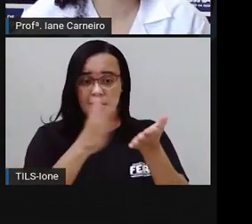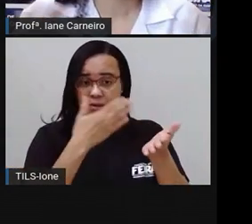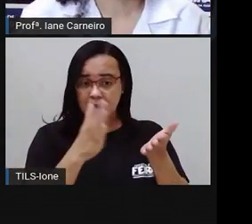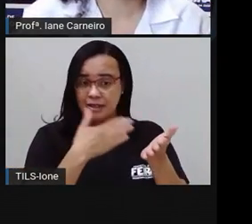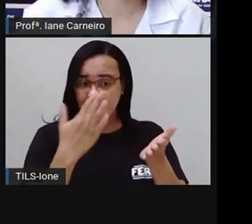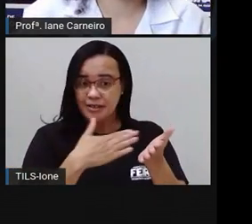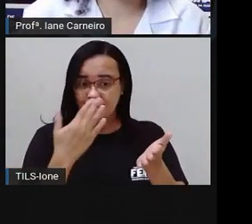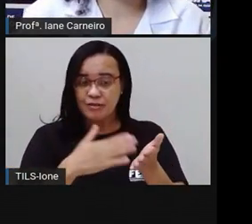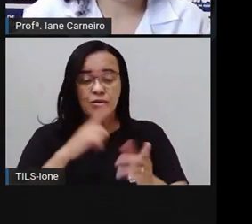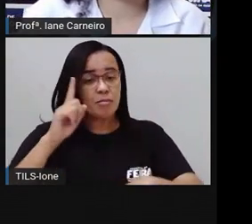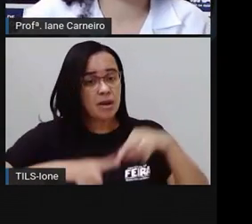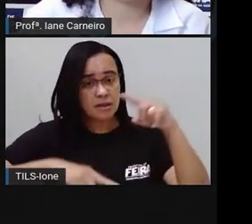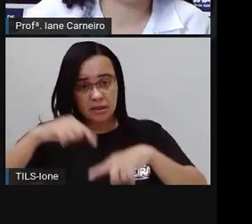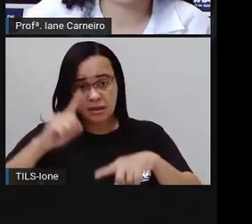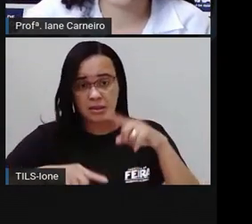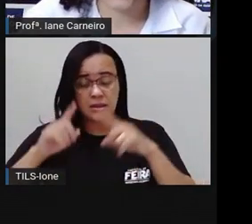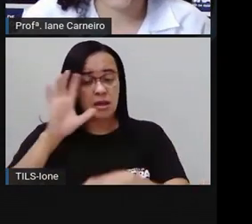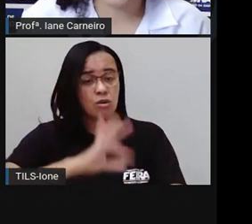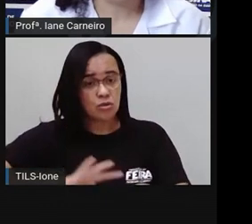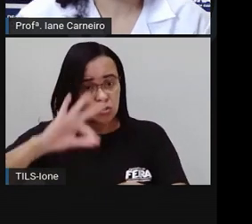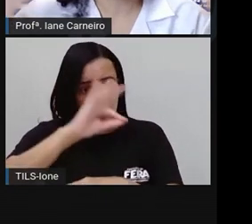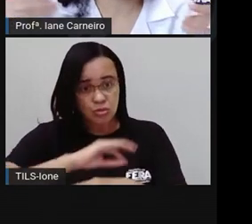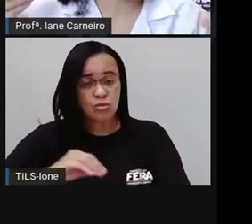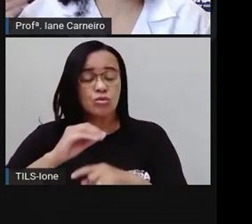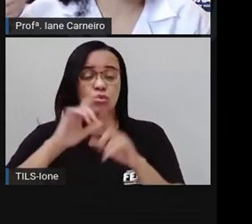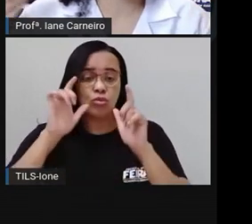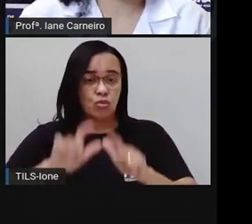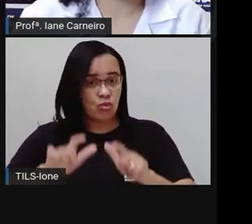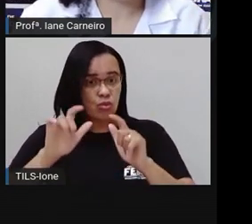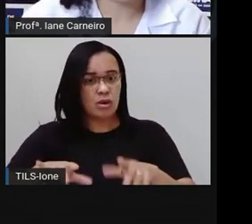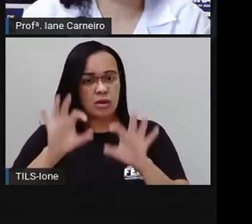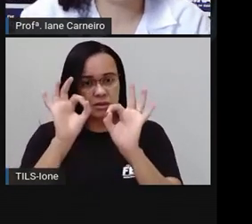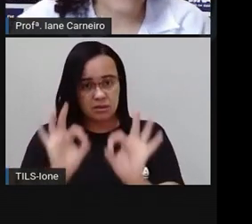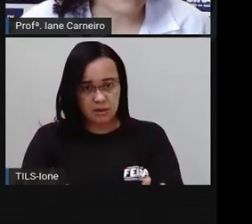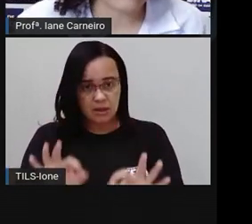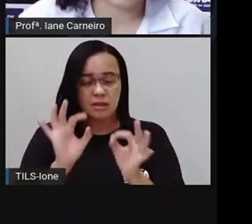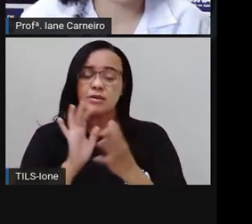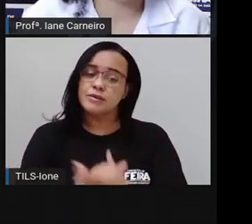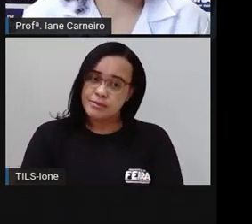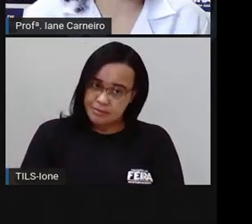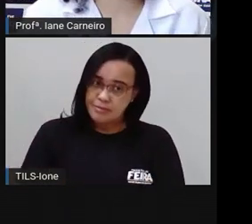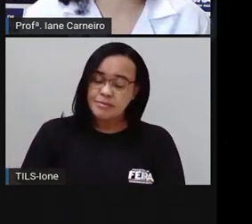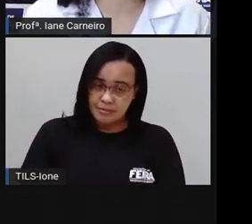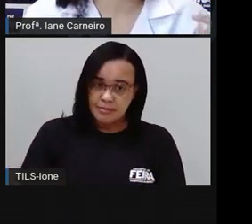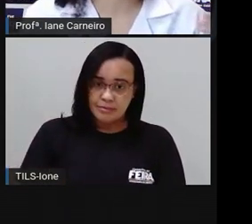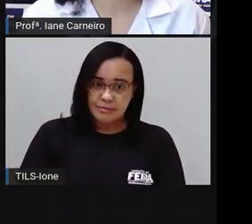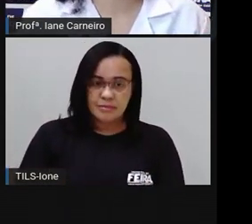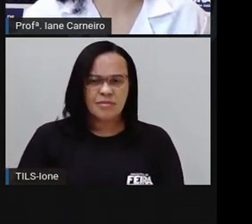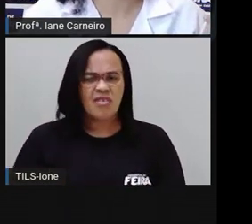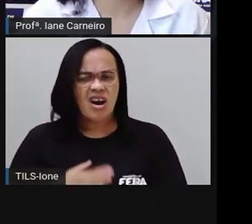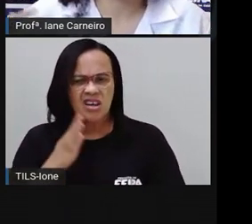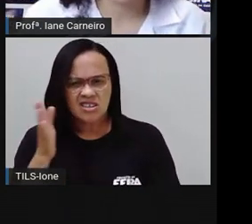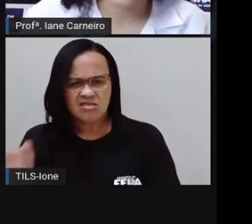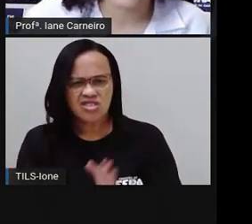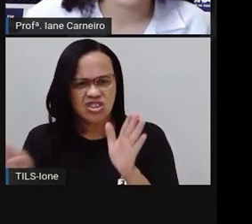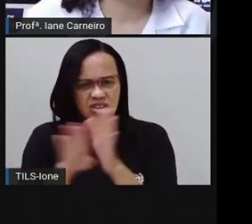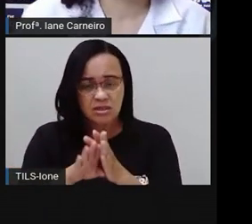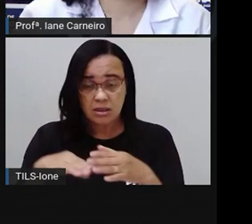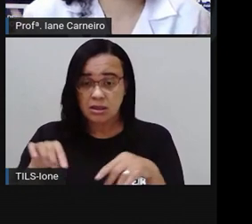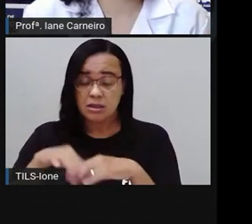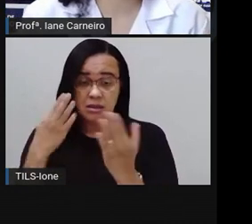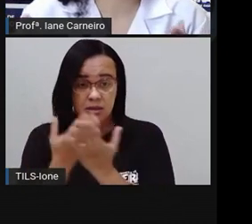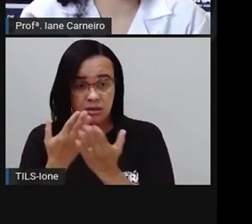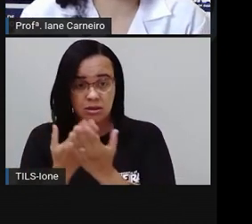Então, você não vai chegar na sala de uma escola e vai achar a sala de aula no pátio, por exemplo. Só se estiver acontecendo algum evento.